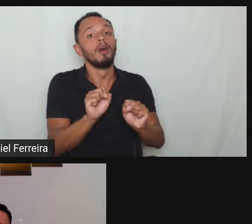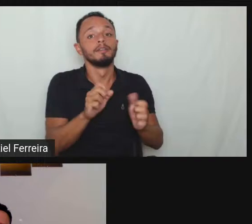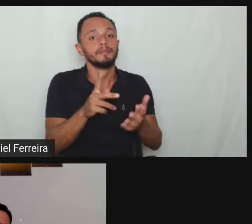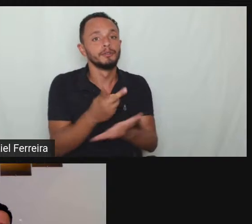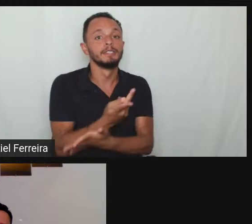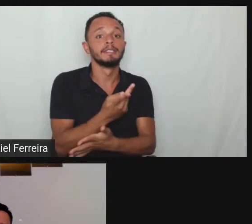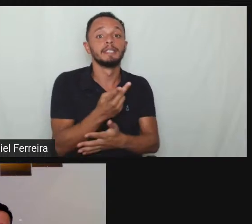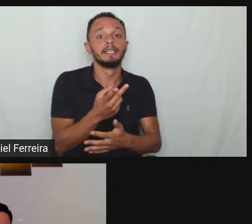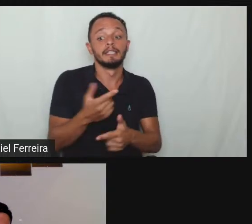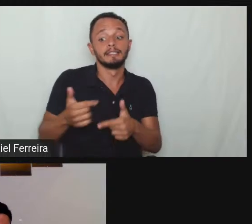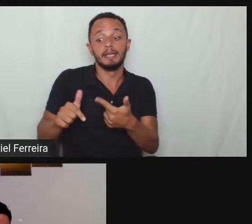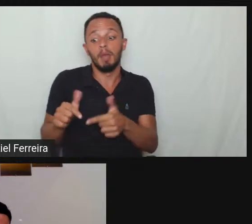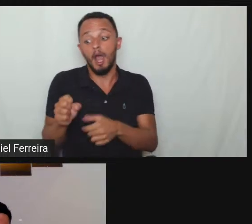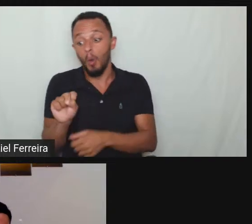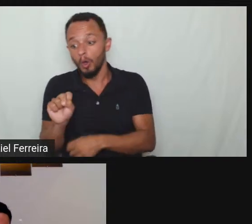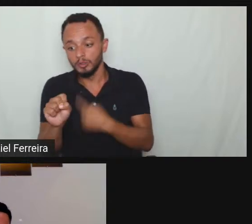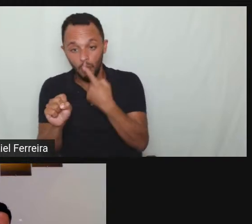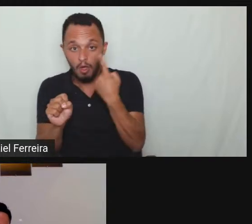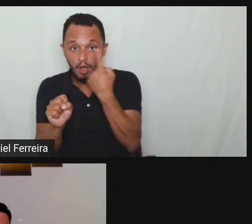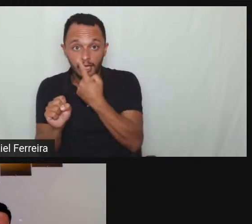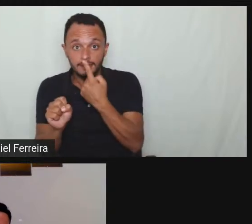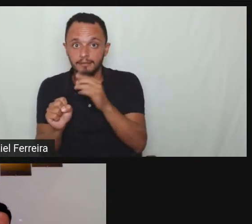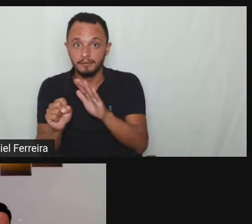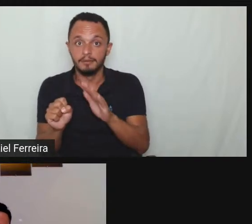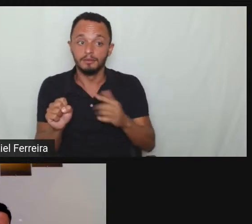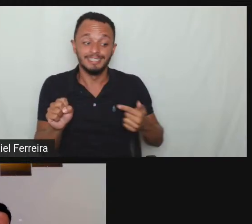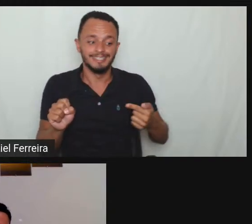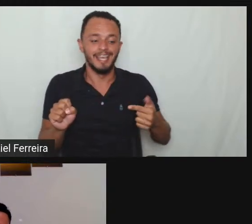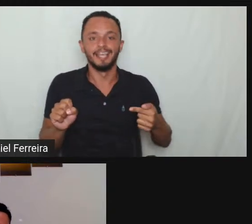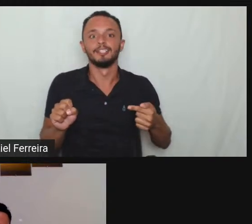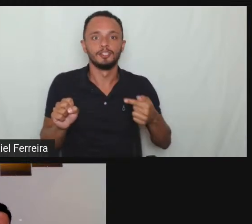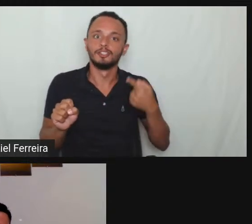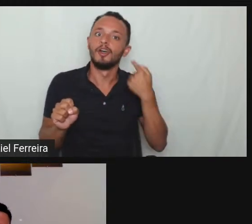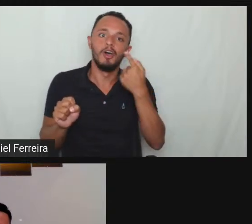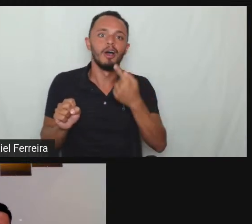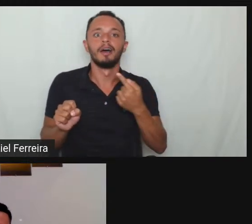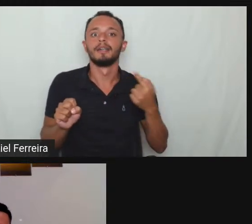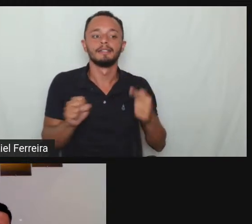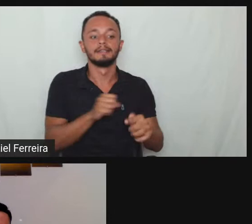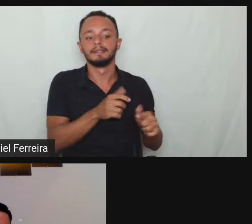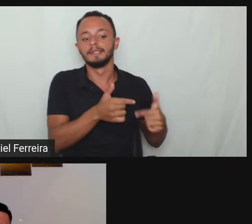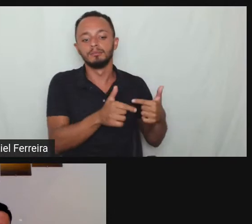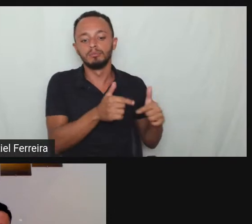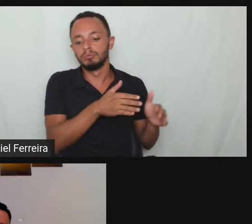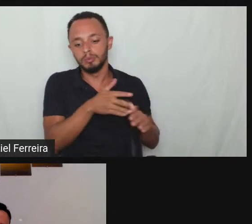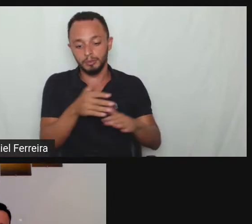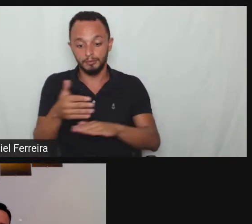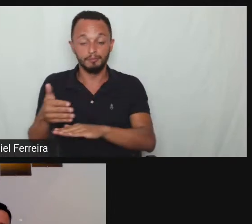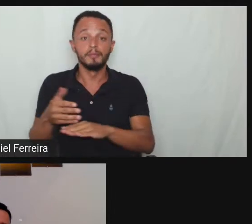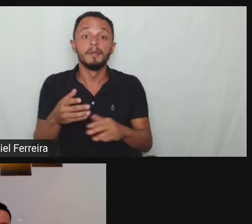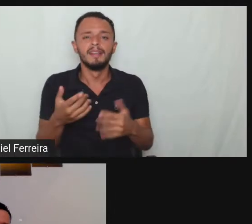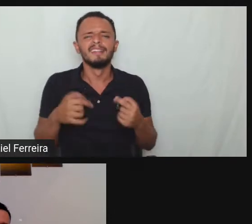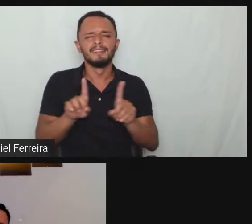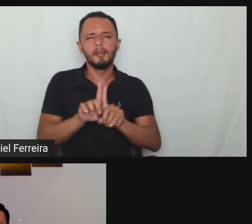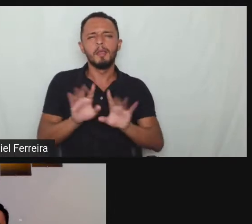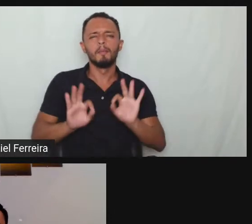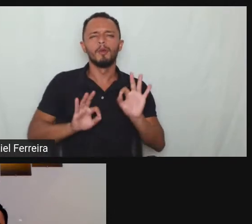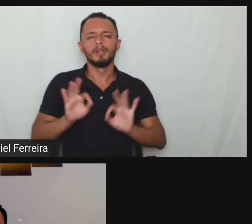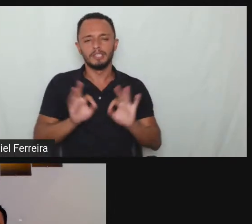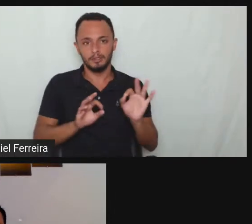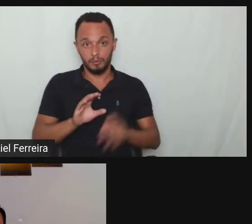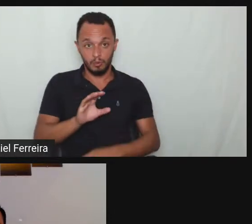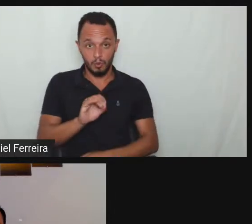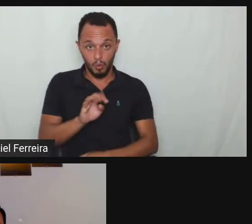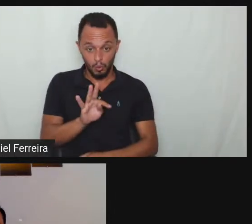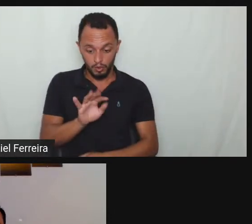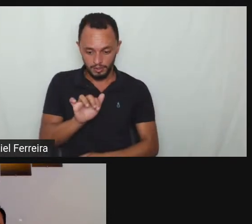Marcelo que esse projeto de lei que fala né sobre o abono do dia nos casos de problema contrato se for olhar o pé da letra tem que vir muito além né